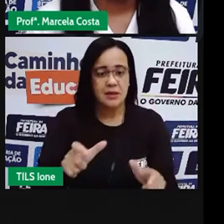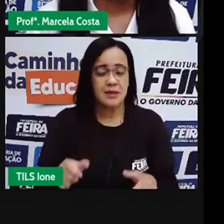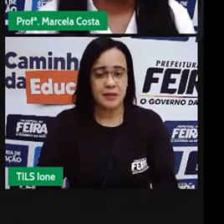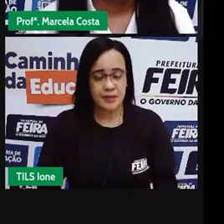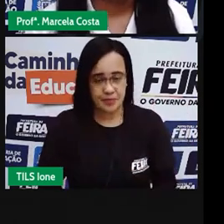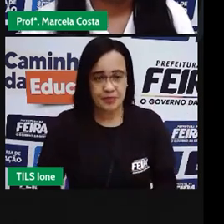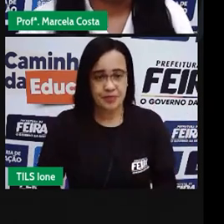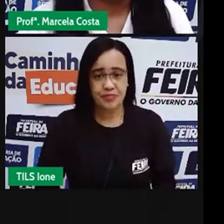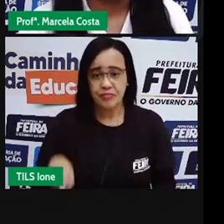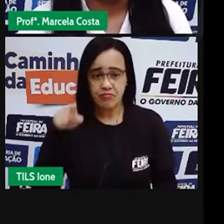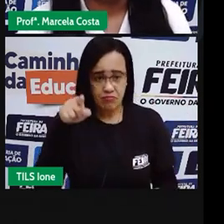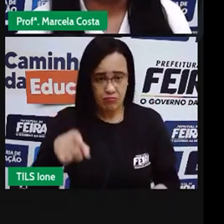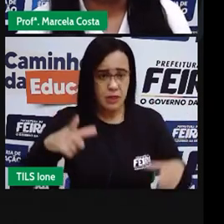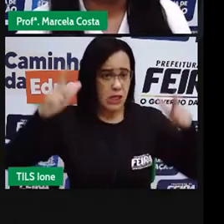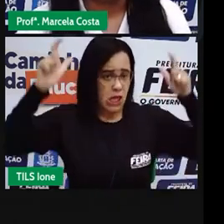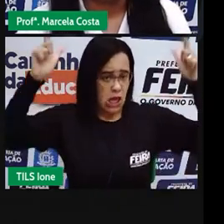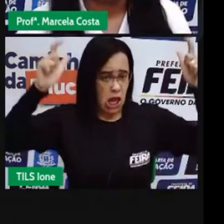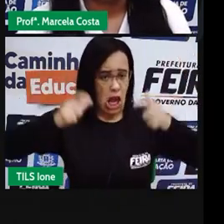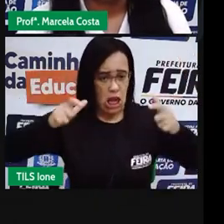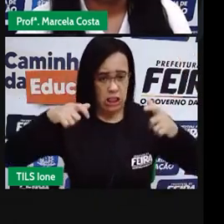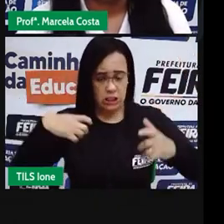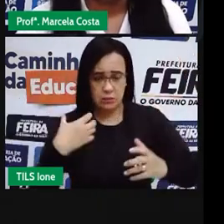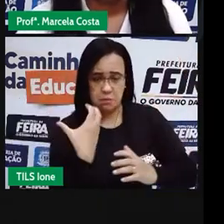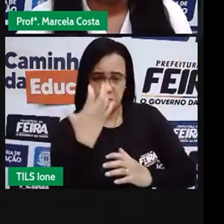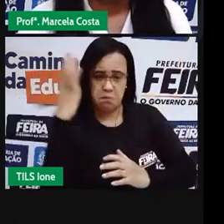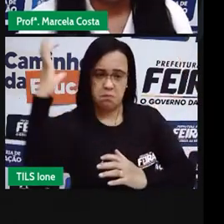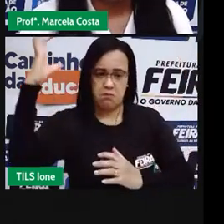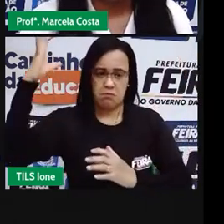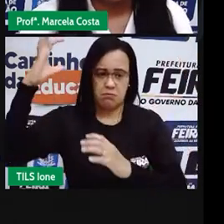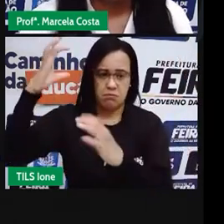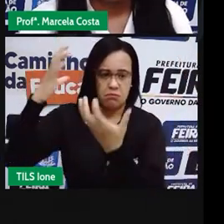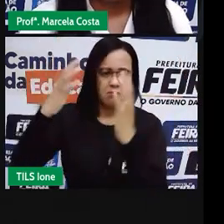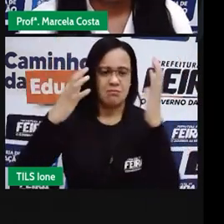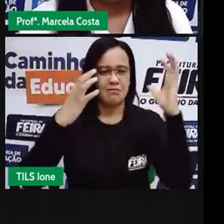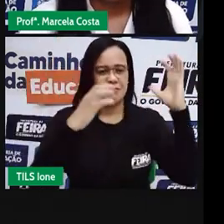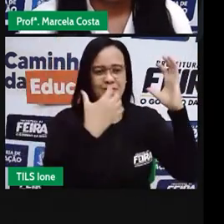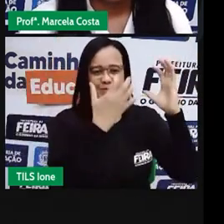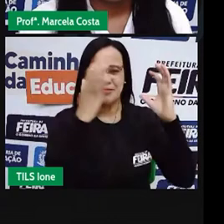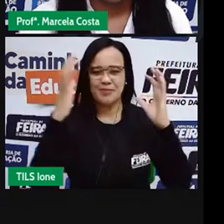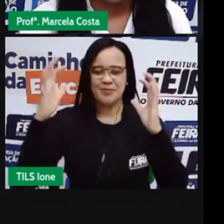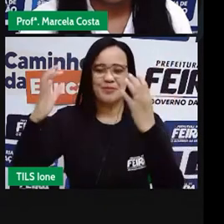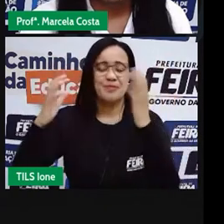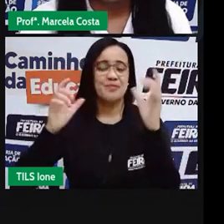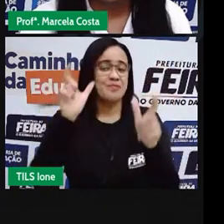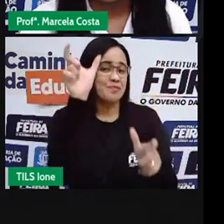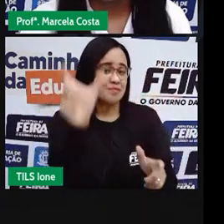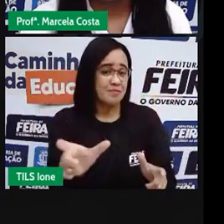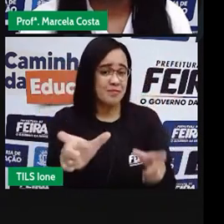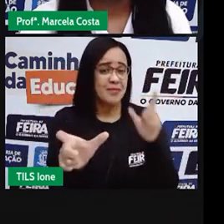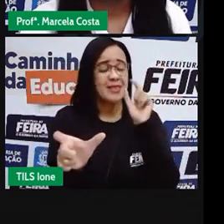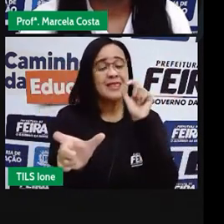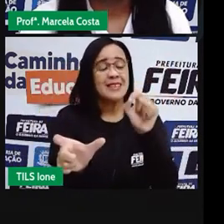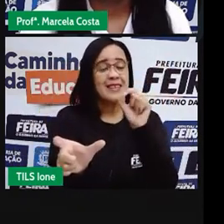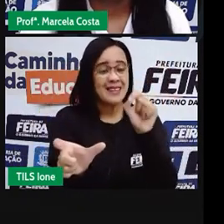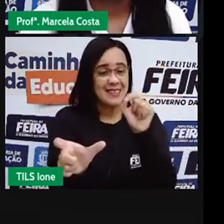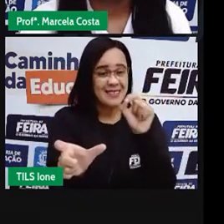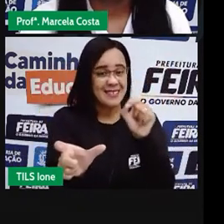era o rei da floresta. Que personagem era esse? Ele era o rei da floresta.